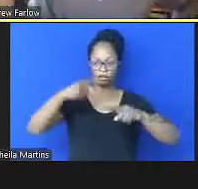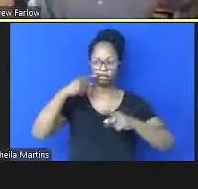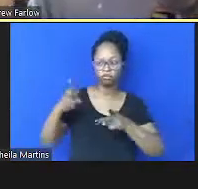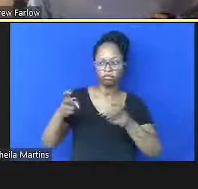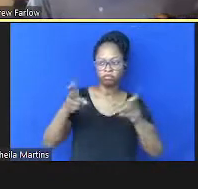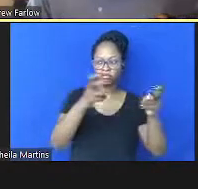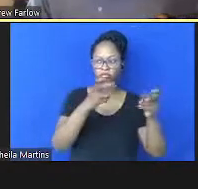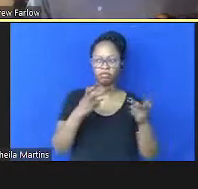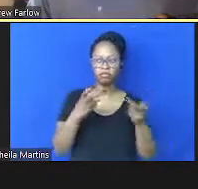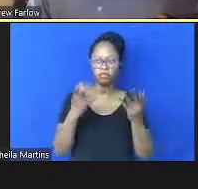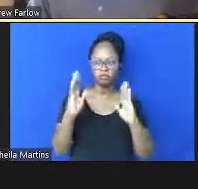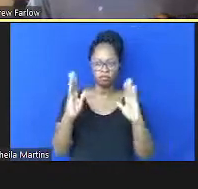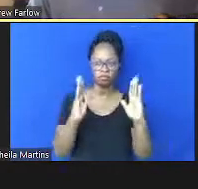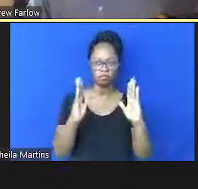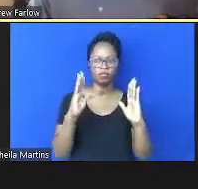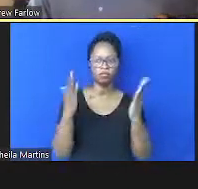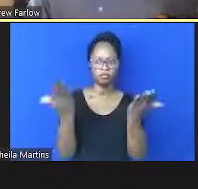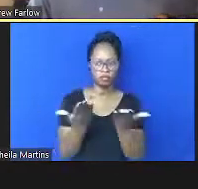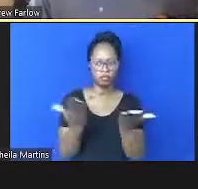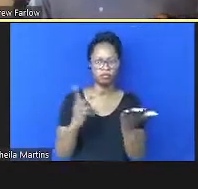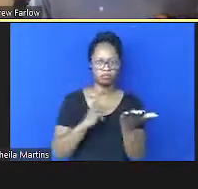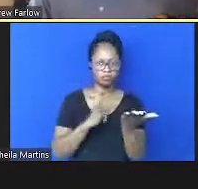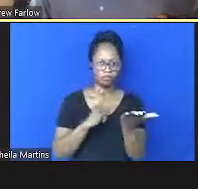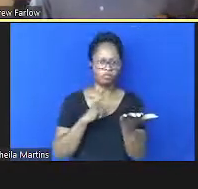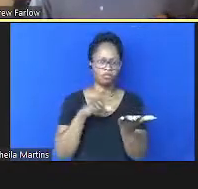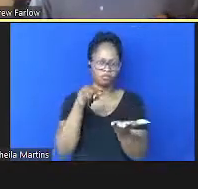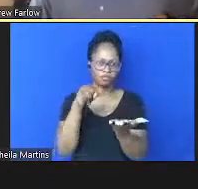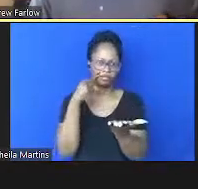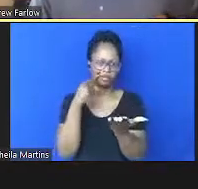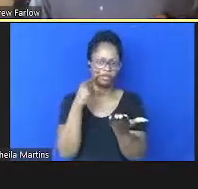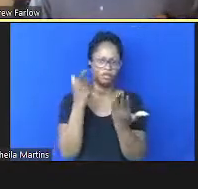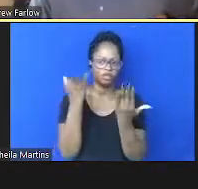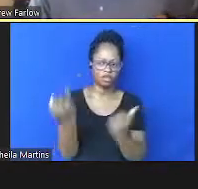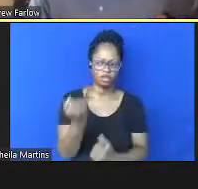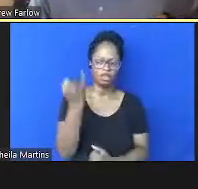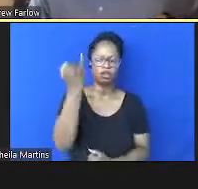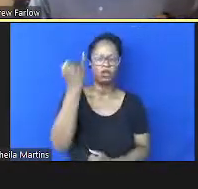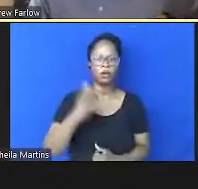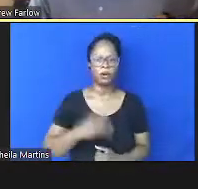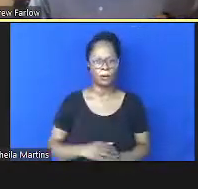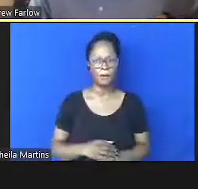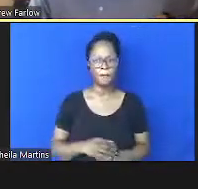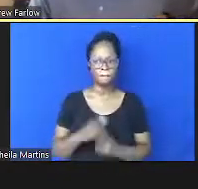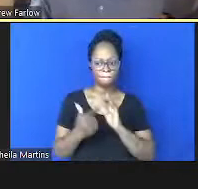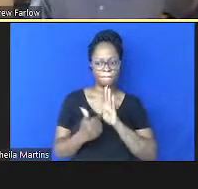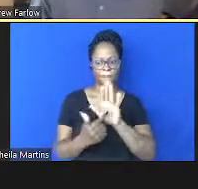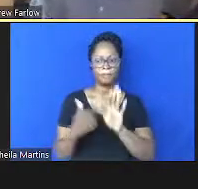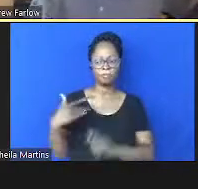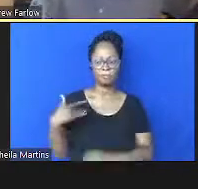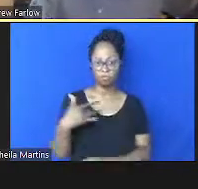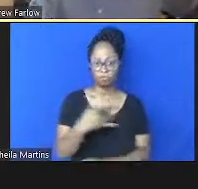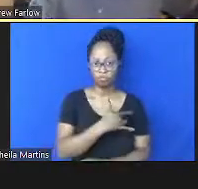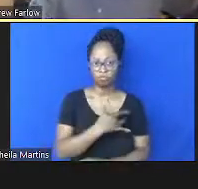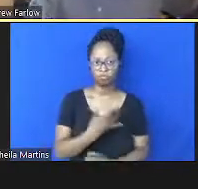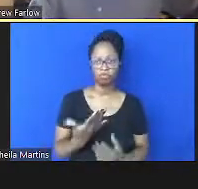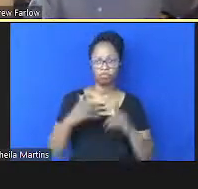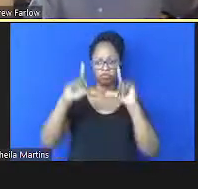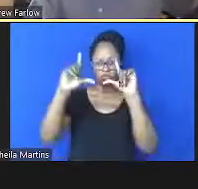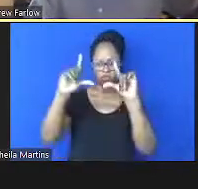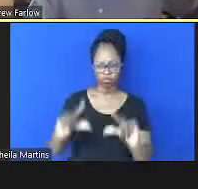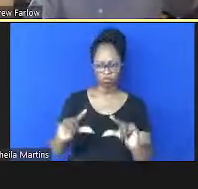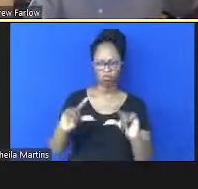paradigma One Health e a importância para a saúde para diminuir os